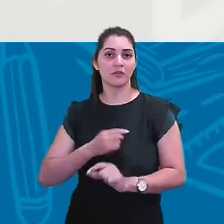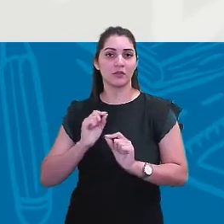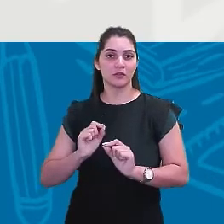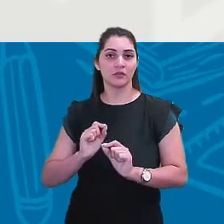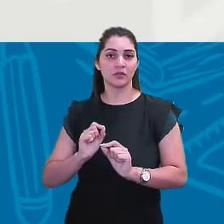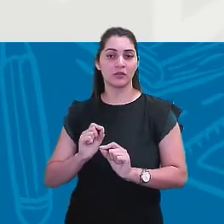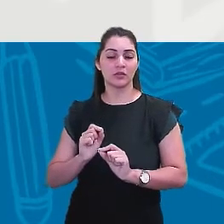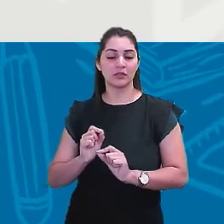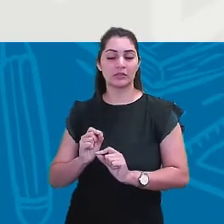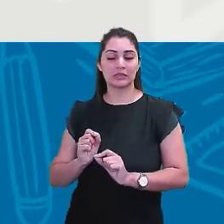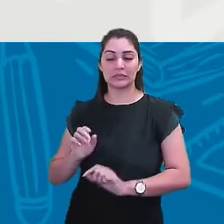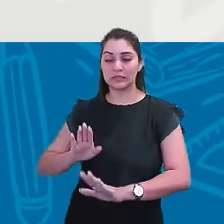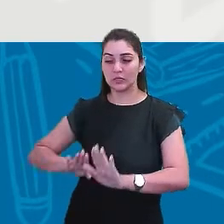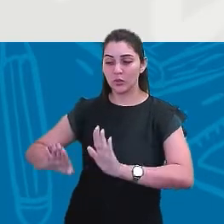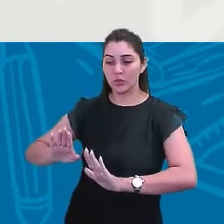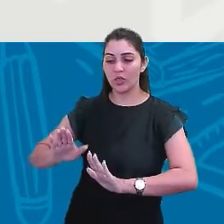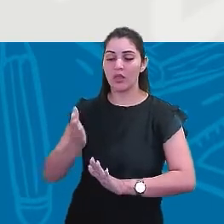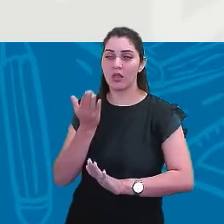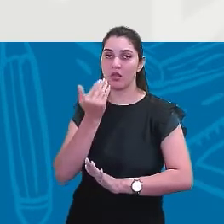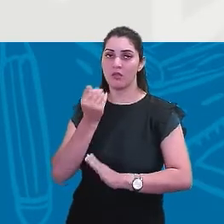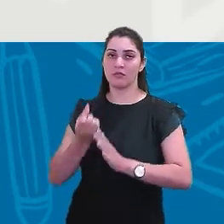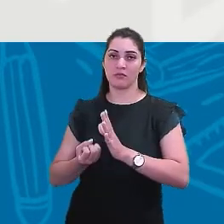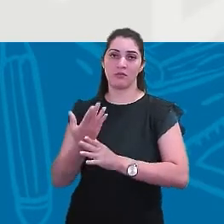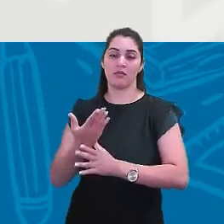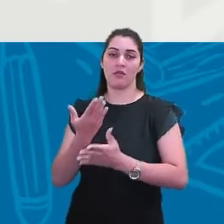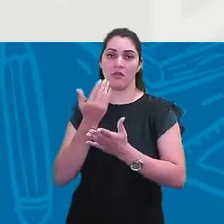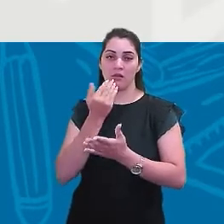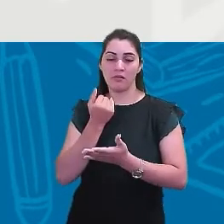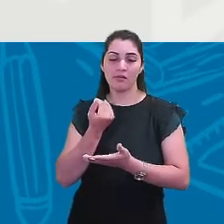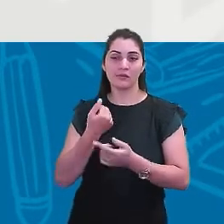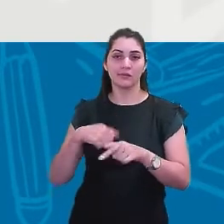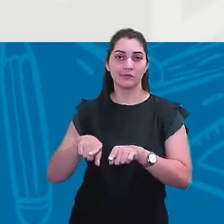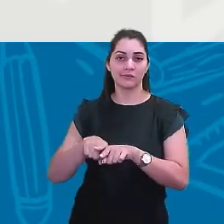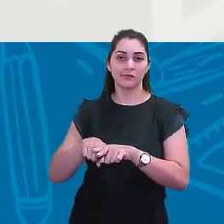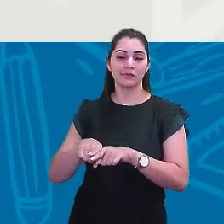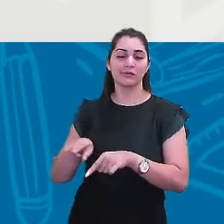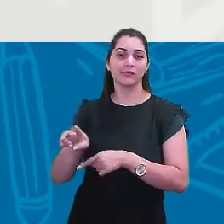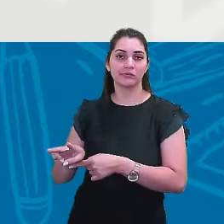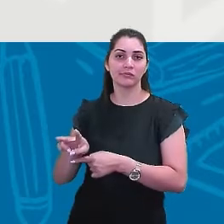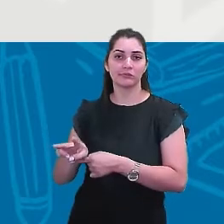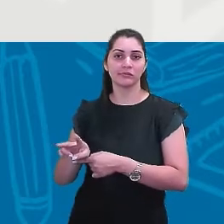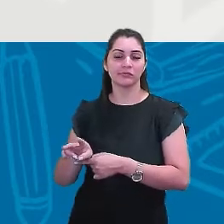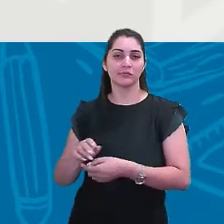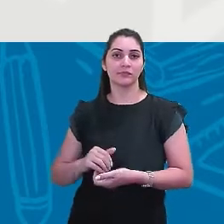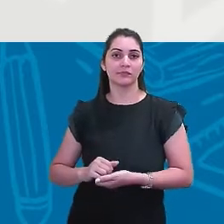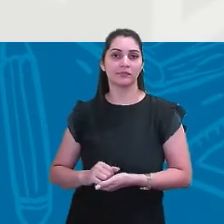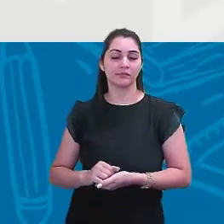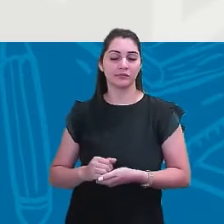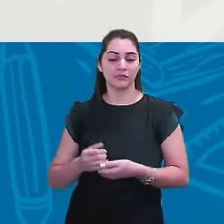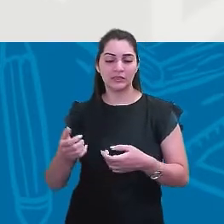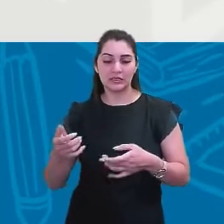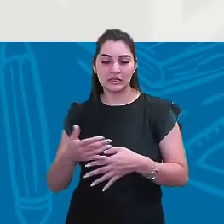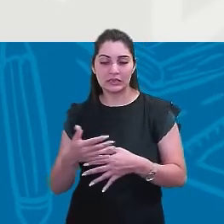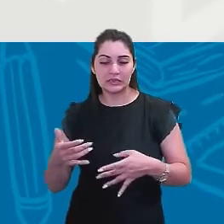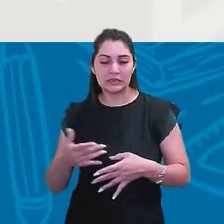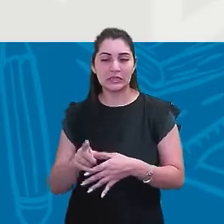de produzir alimentos e produtos de pouca complexidade industrial